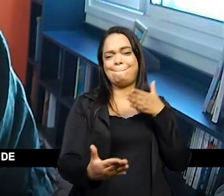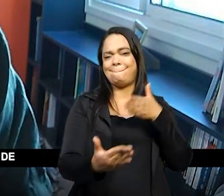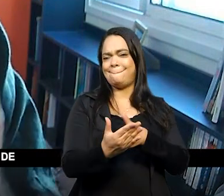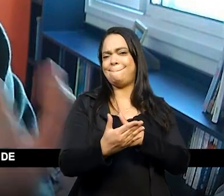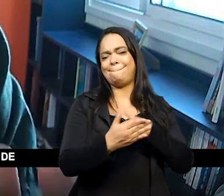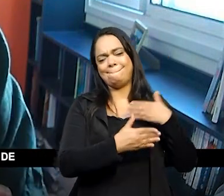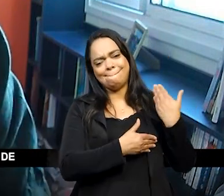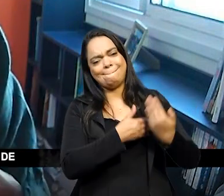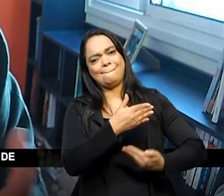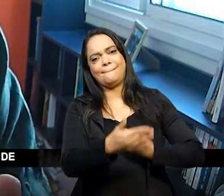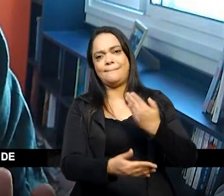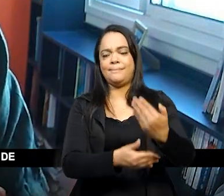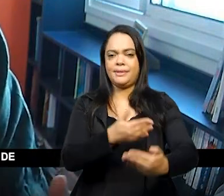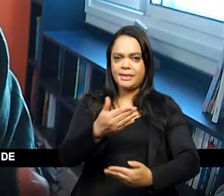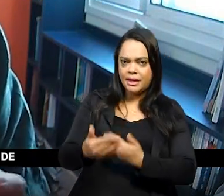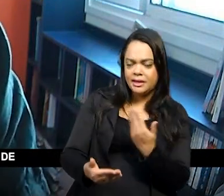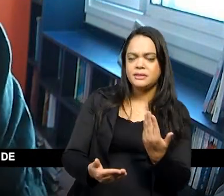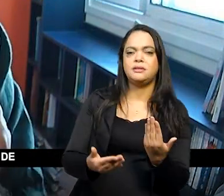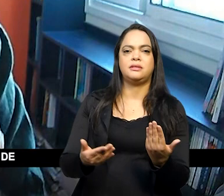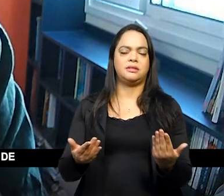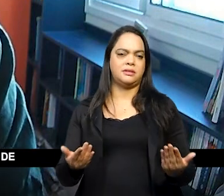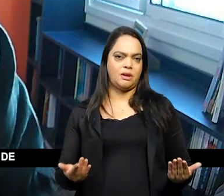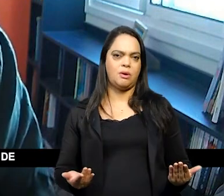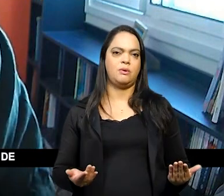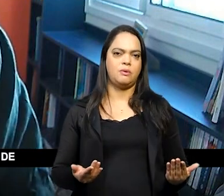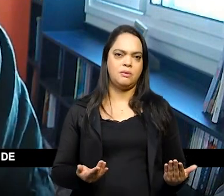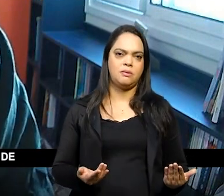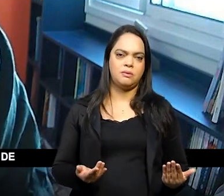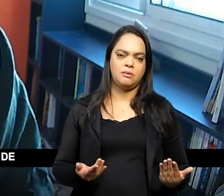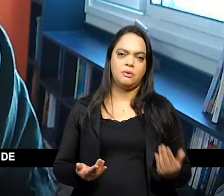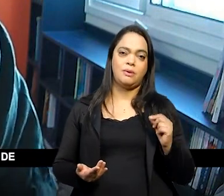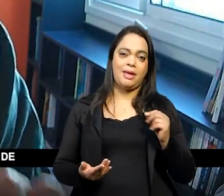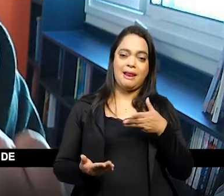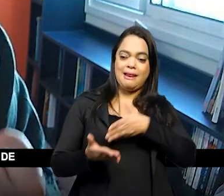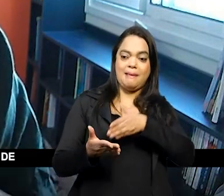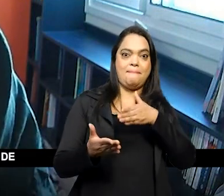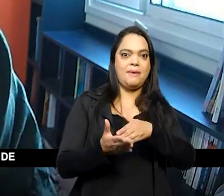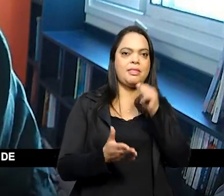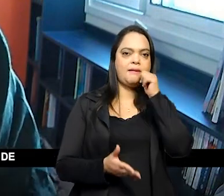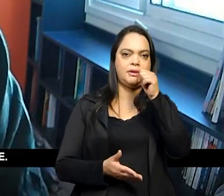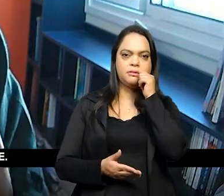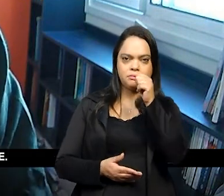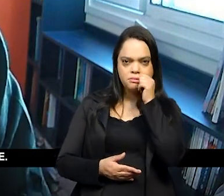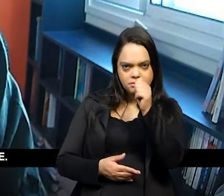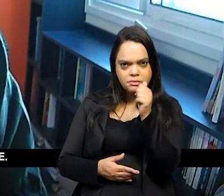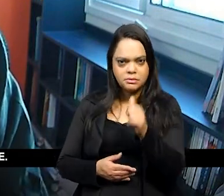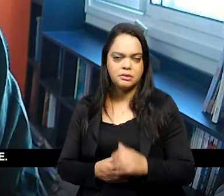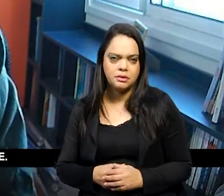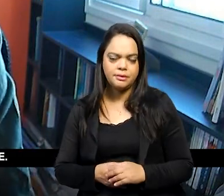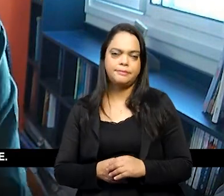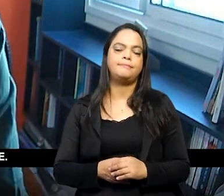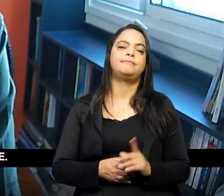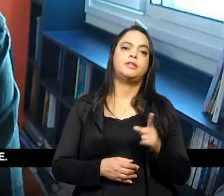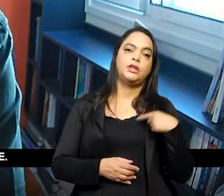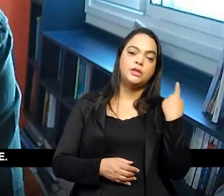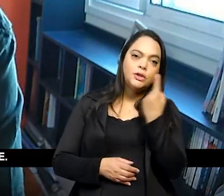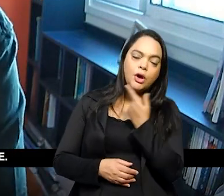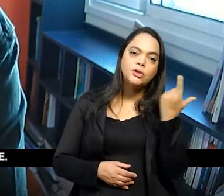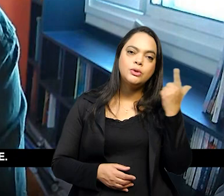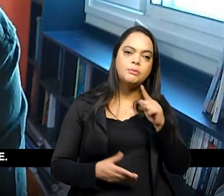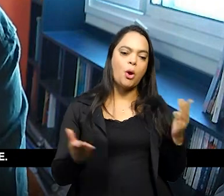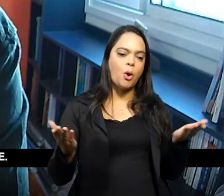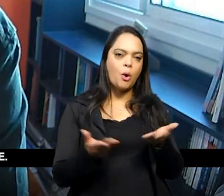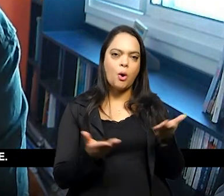por ações concretas a ação das mulheres nós somos capazes de potencializar a ação das mulheres